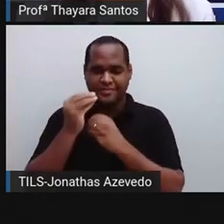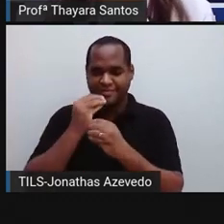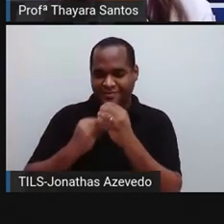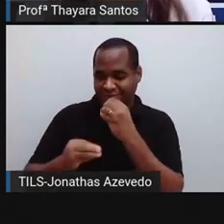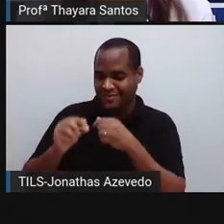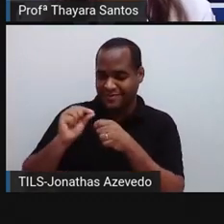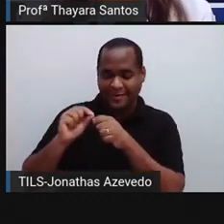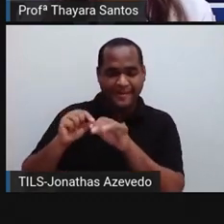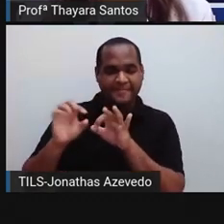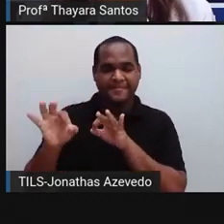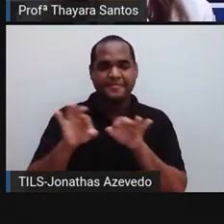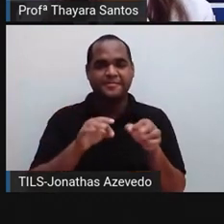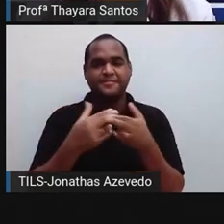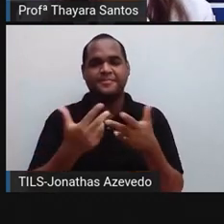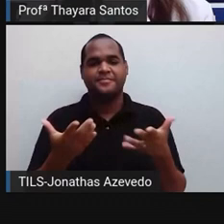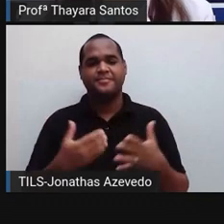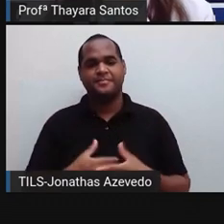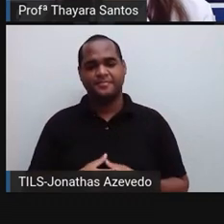produção de alimentos.